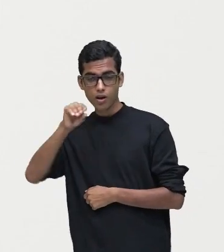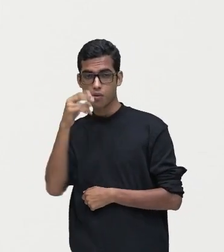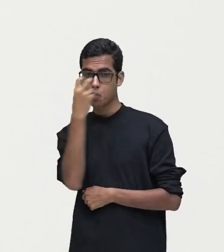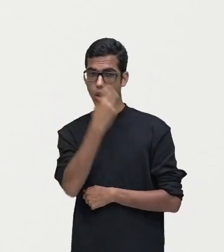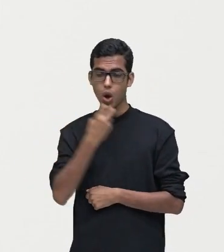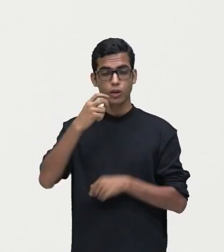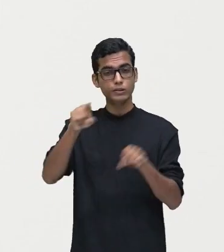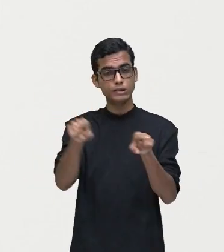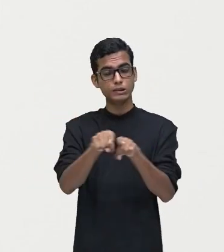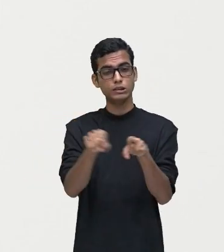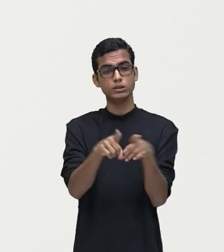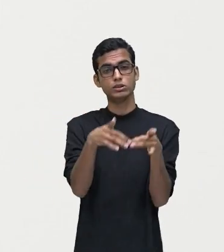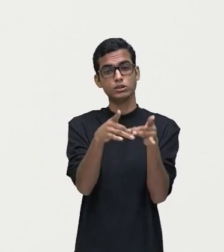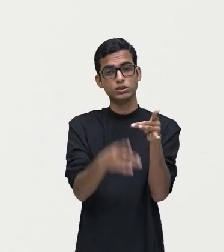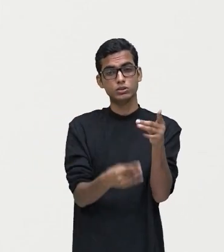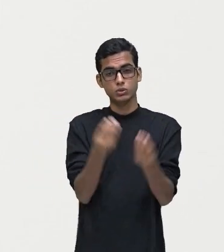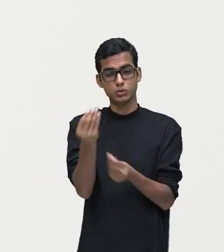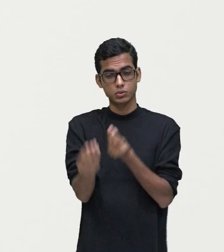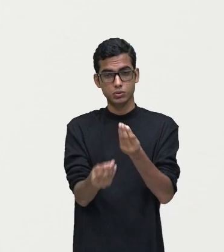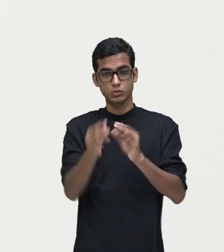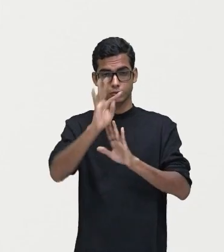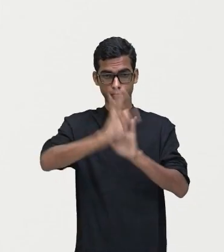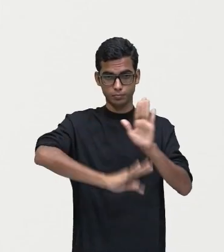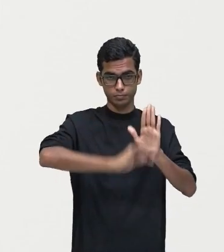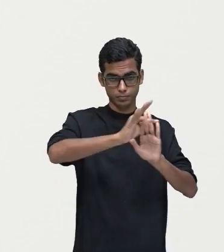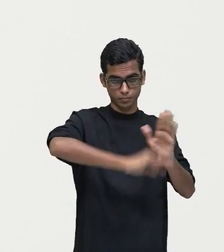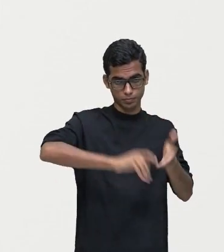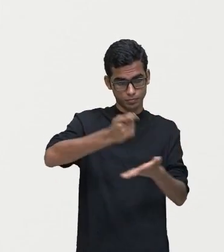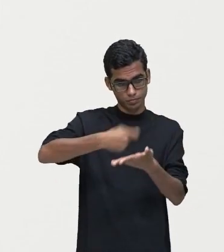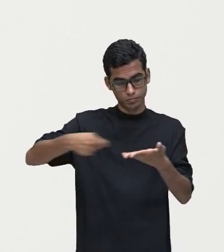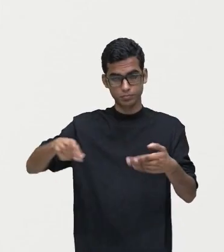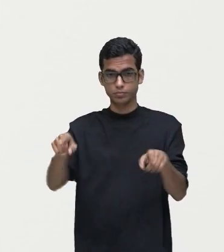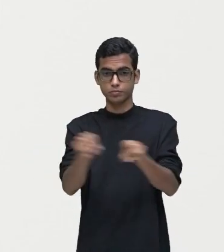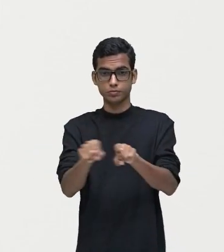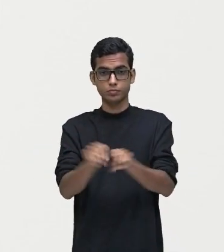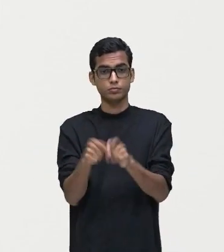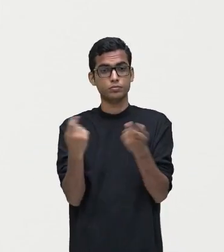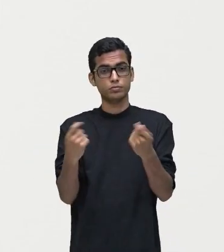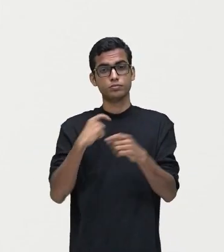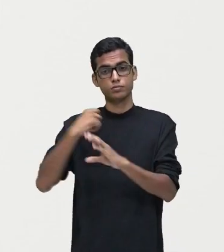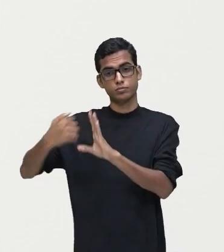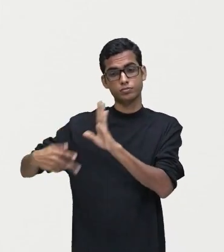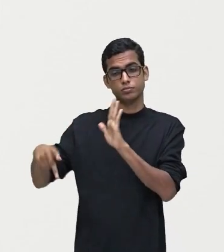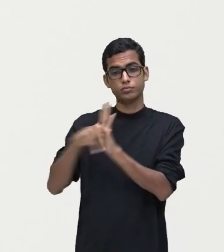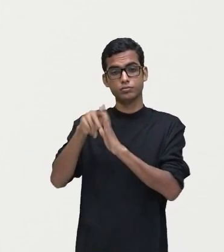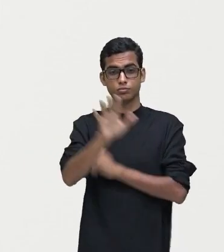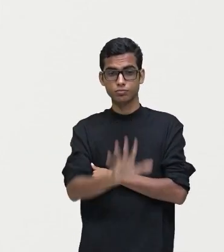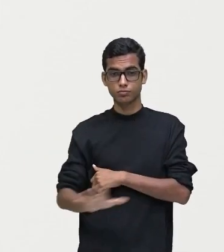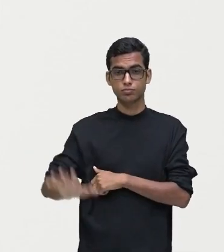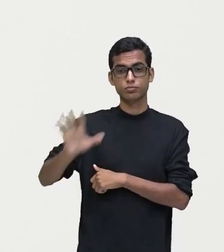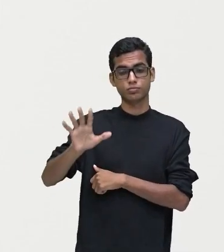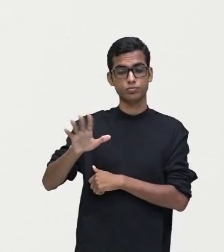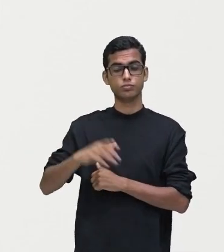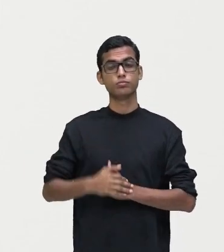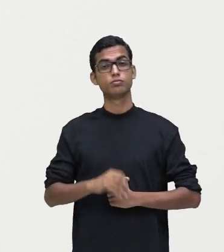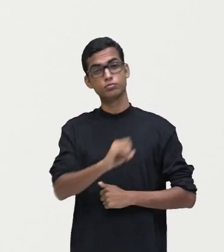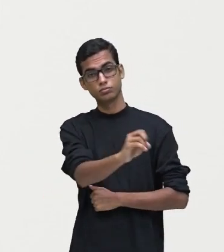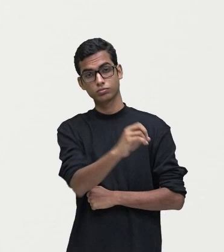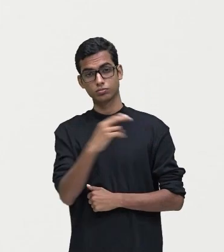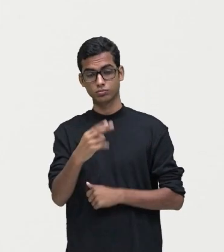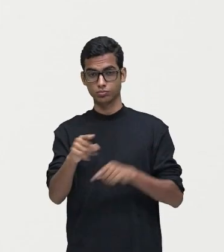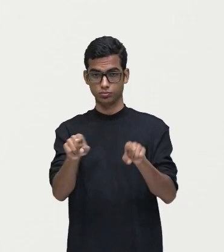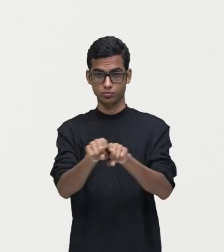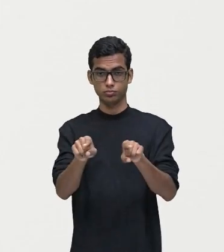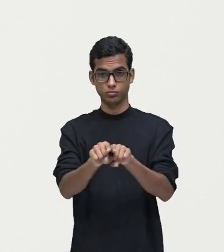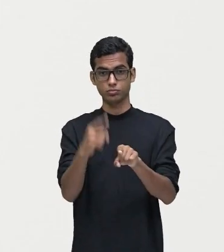pode fazer descrição exatamente nos textos escritos. Pode incluir as características mais gerais, certo? Do